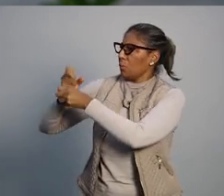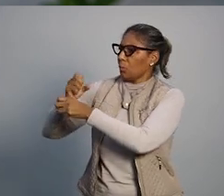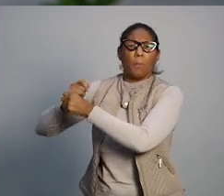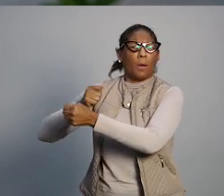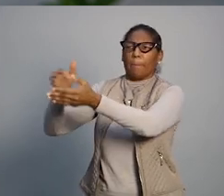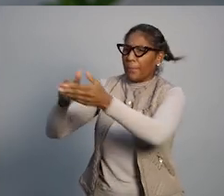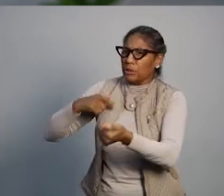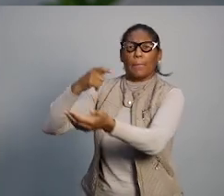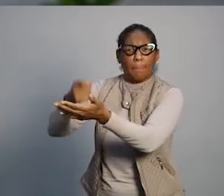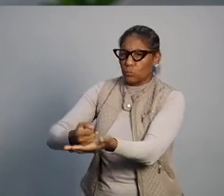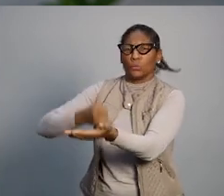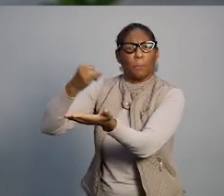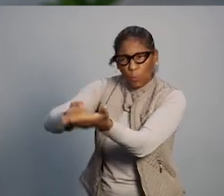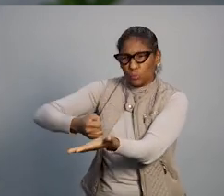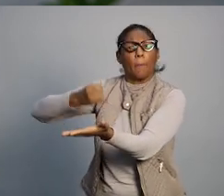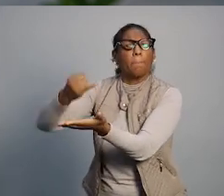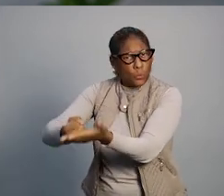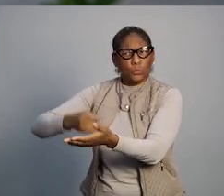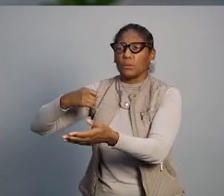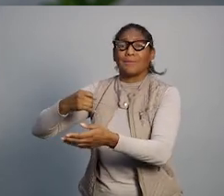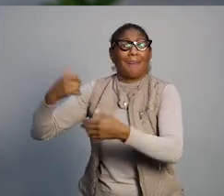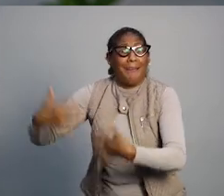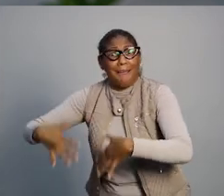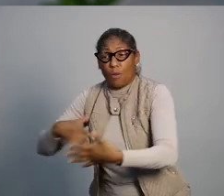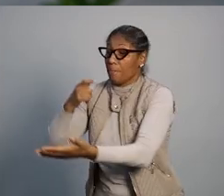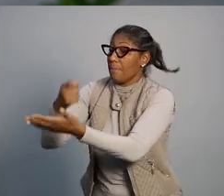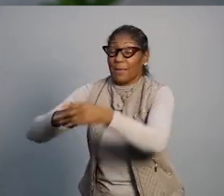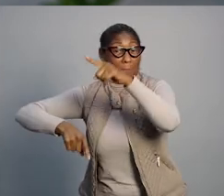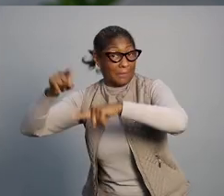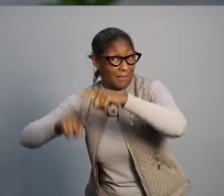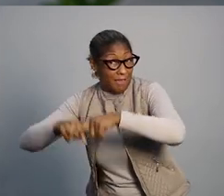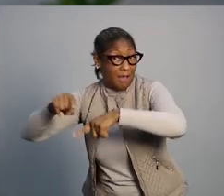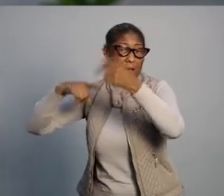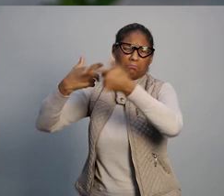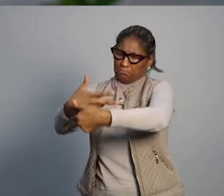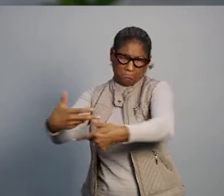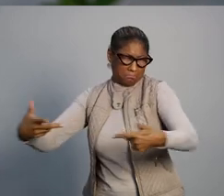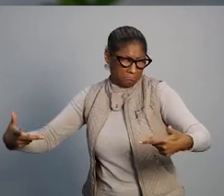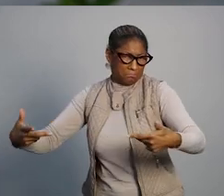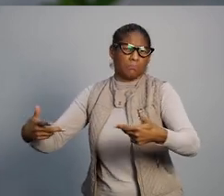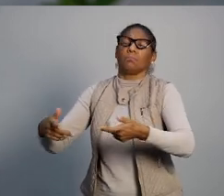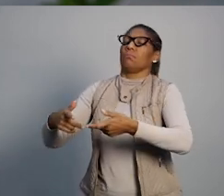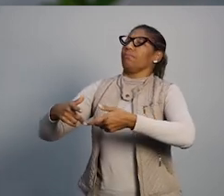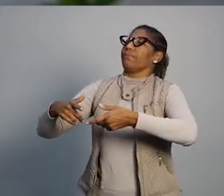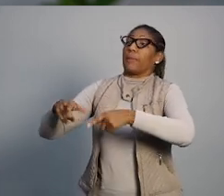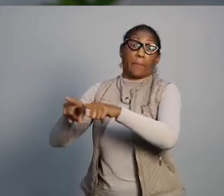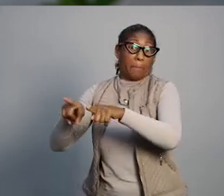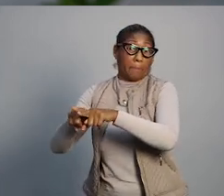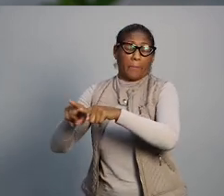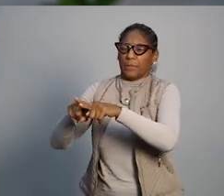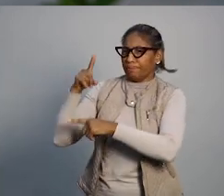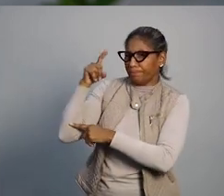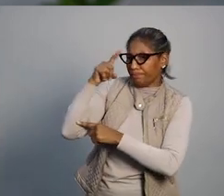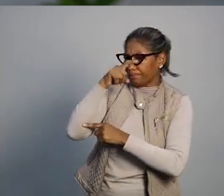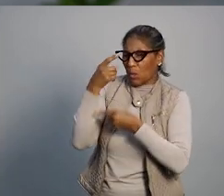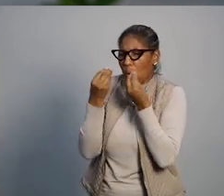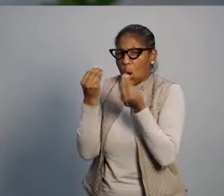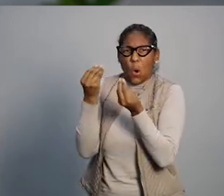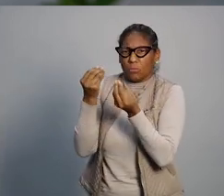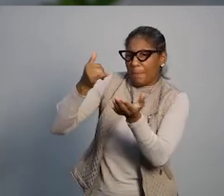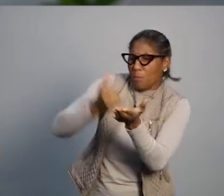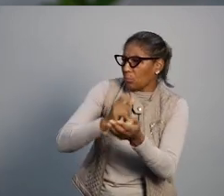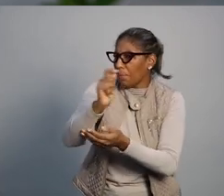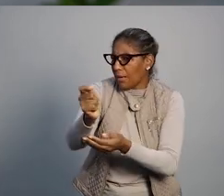empreende fica sujeito a um sistema com acúmulo de cobranças de impostos, alto custo para aquisição de